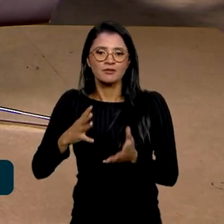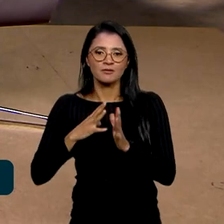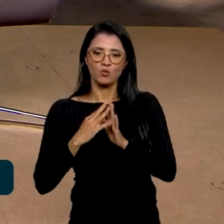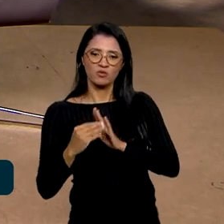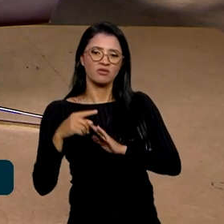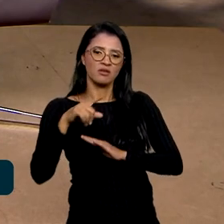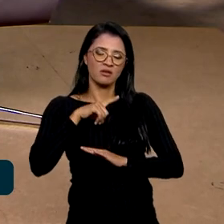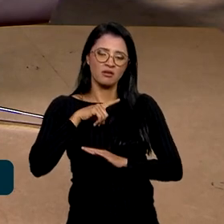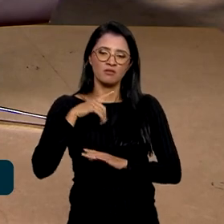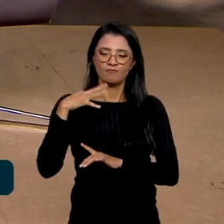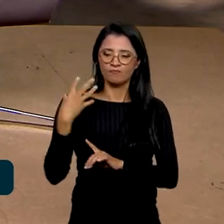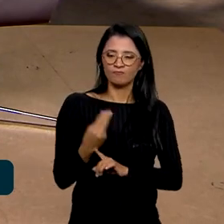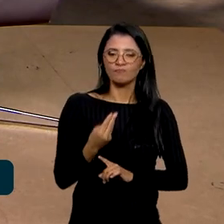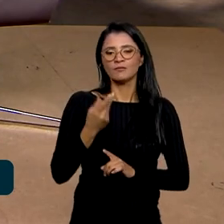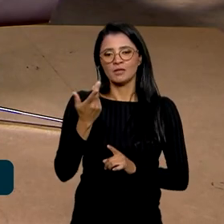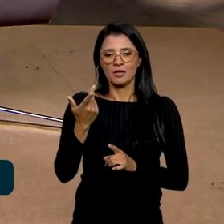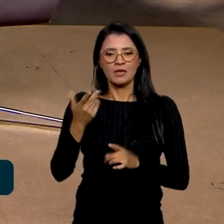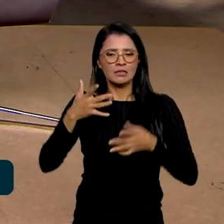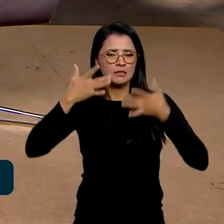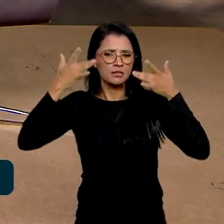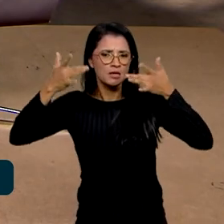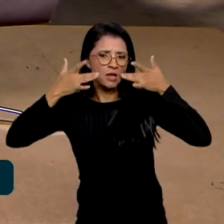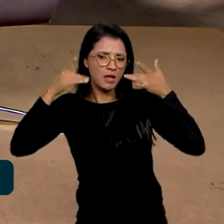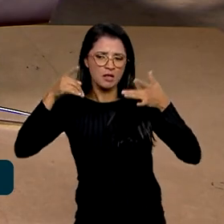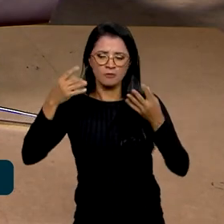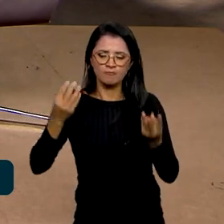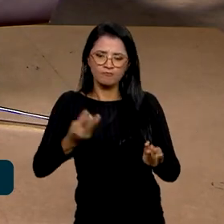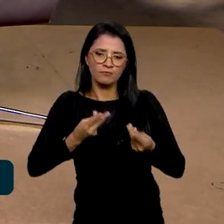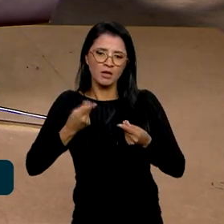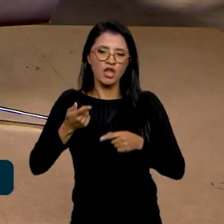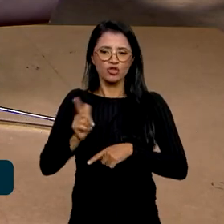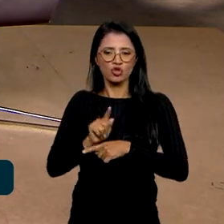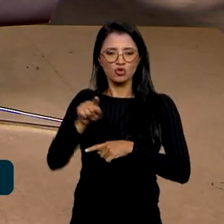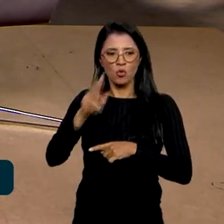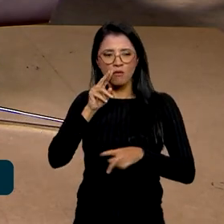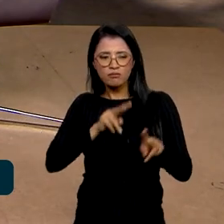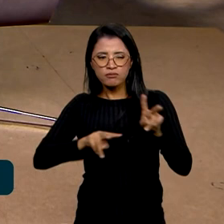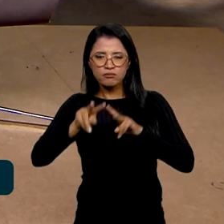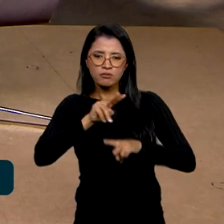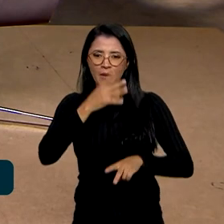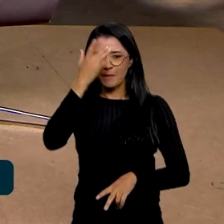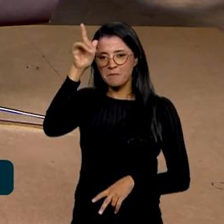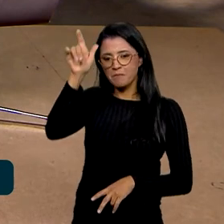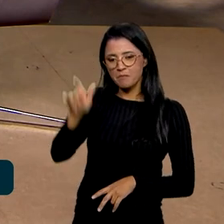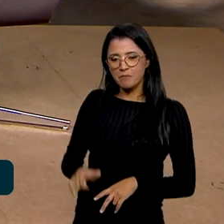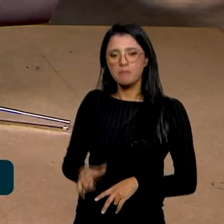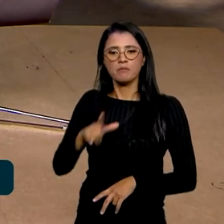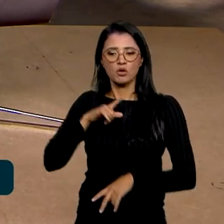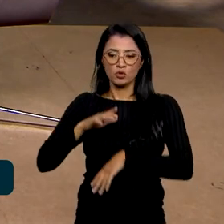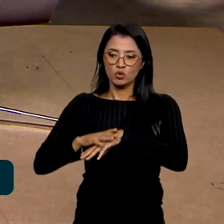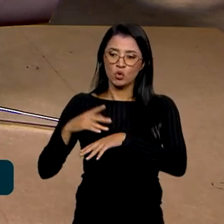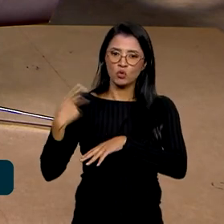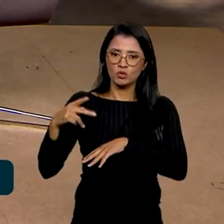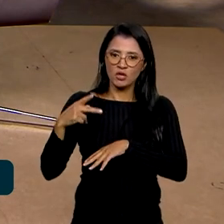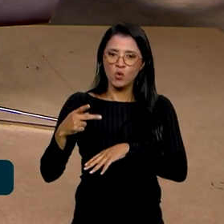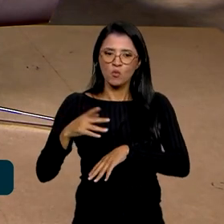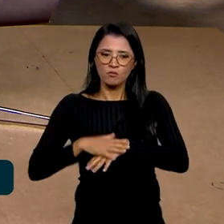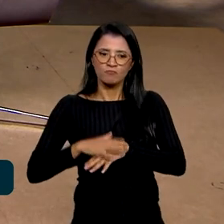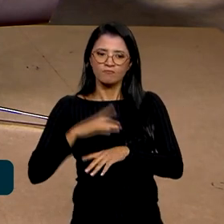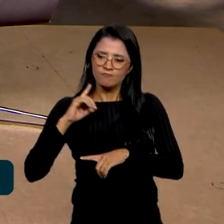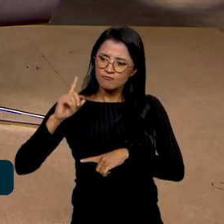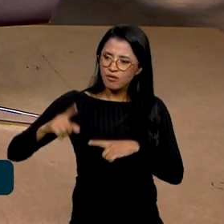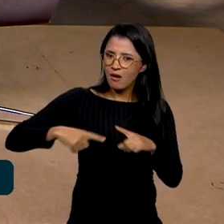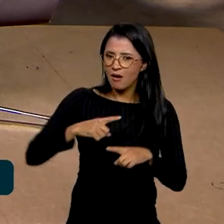cênicas, uma pessoa de uma sensibilidade e como gestor, um visionário, uma pessoa que foi um pouquinho além do seu tempo, ousou e